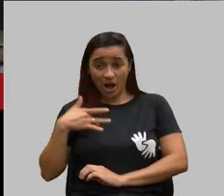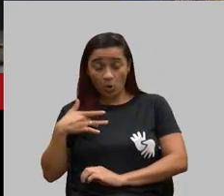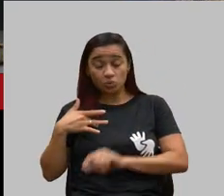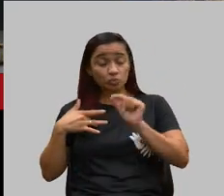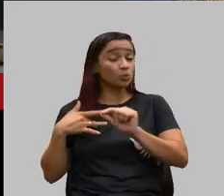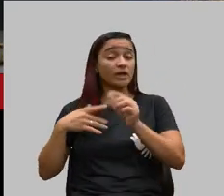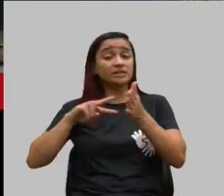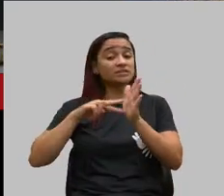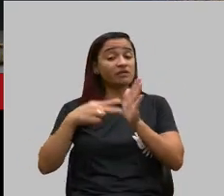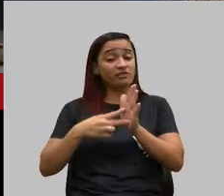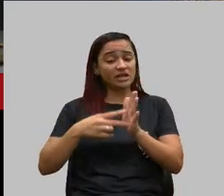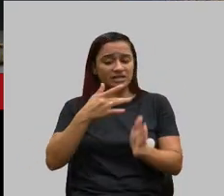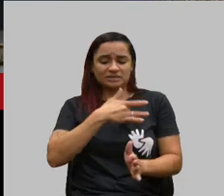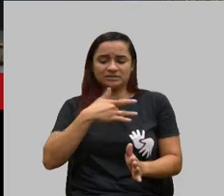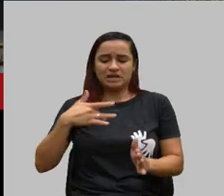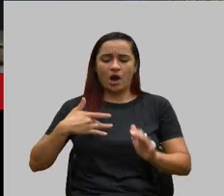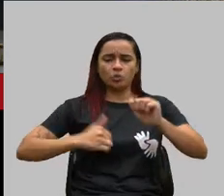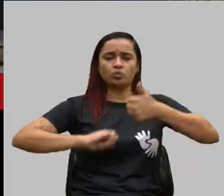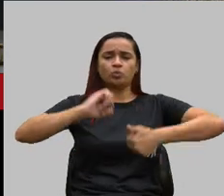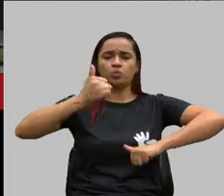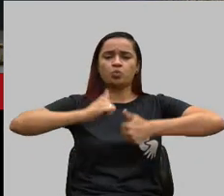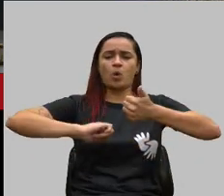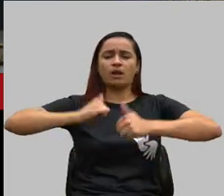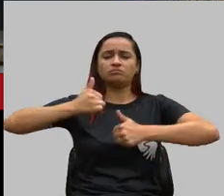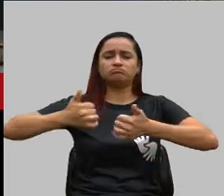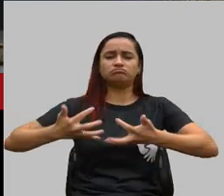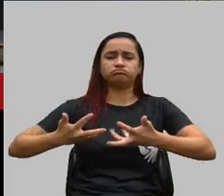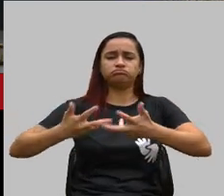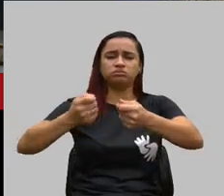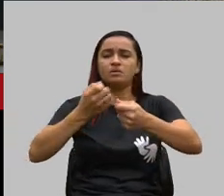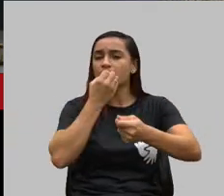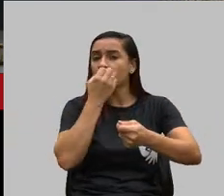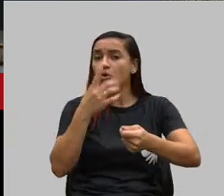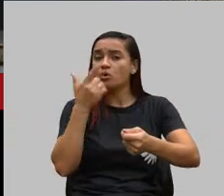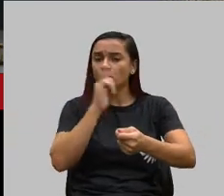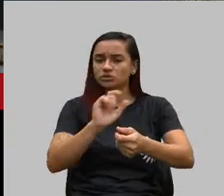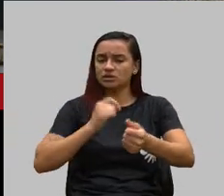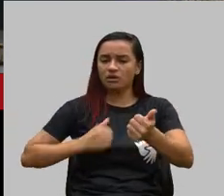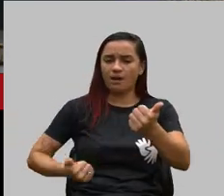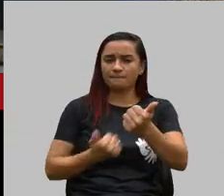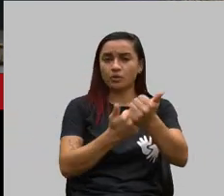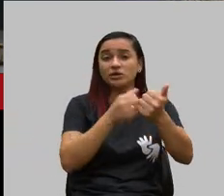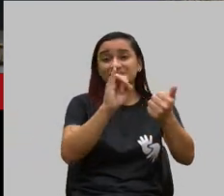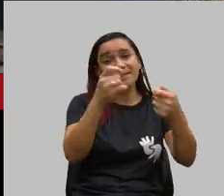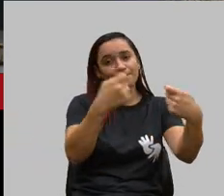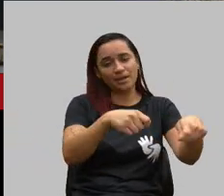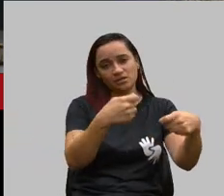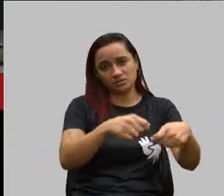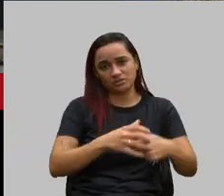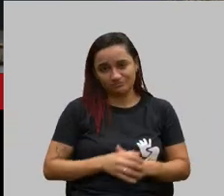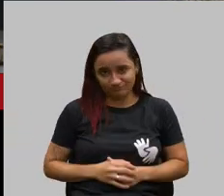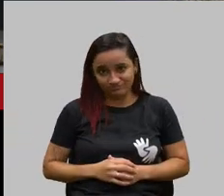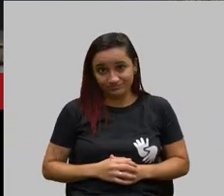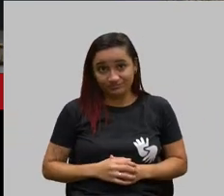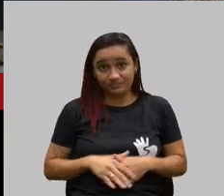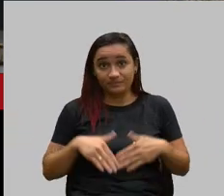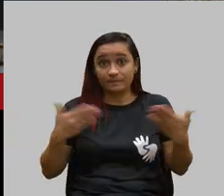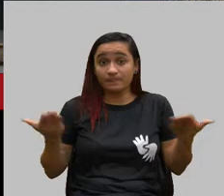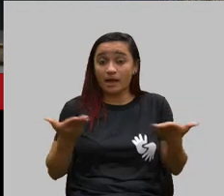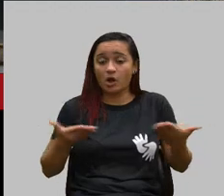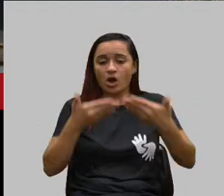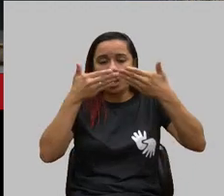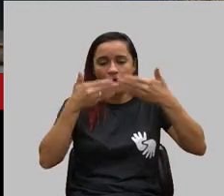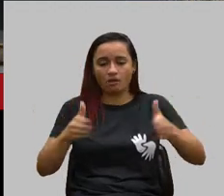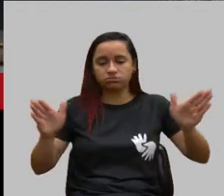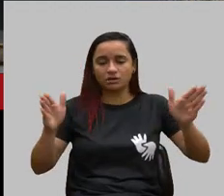de qualidade para você ter o respaldo necessário quando você mais precisa. Então, vamos dar início a esse debate.